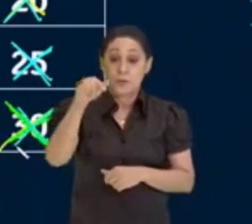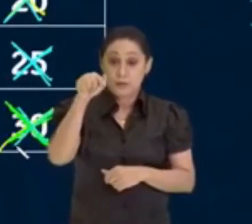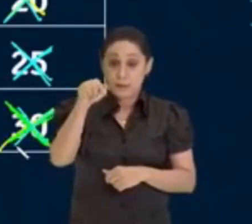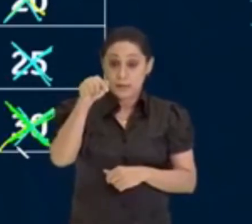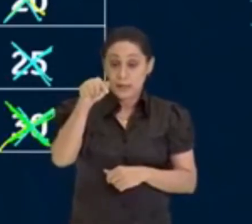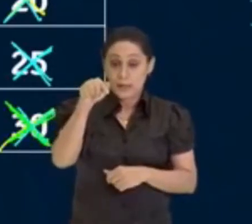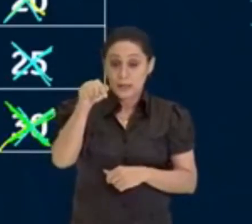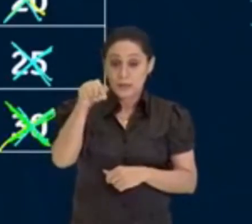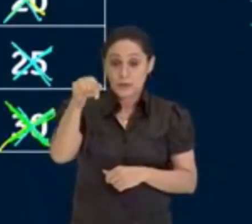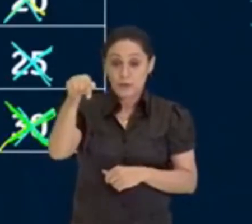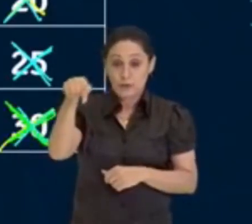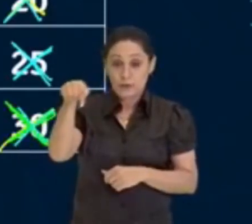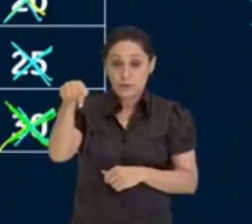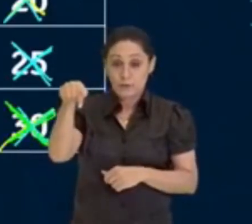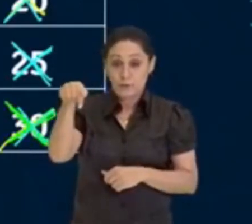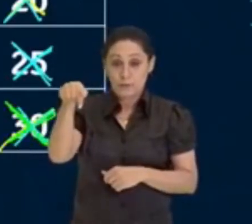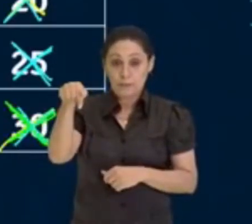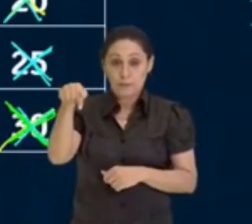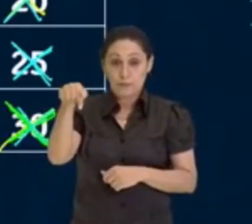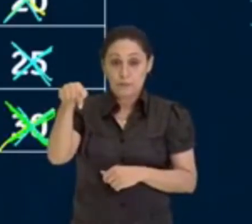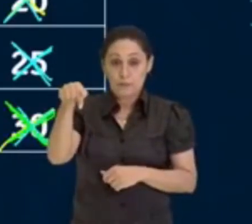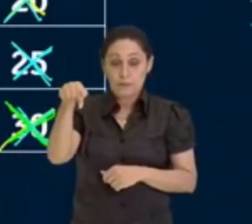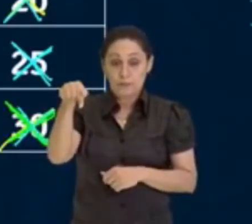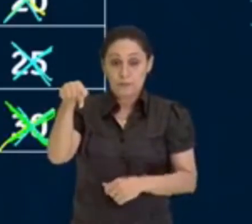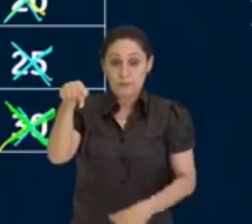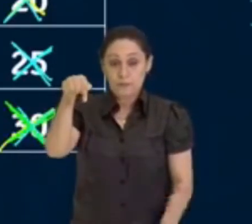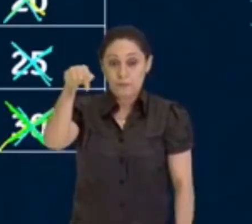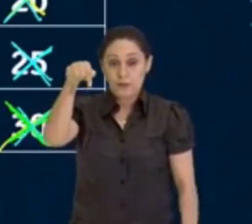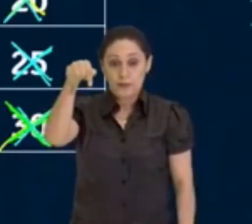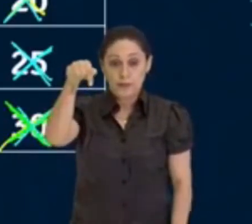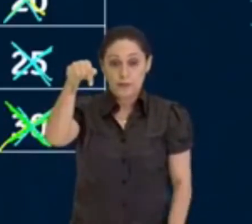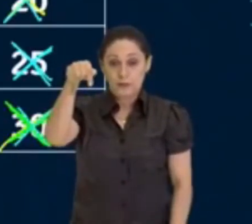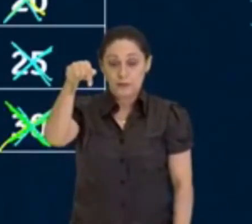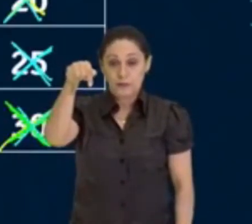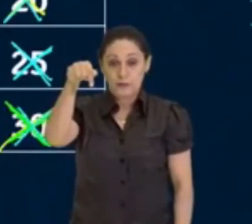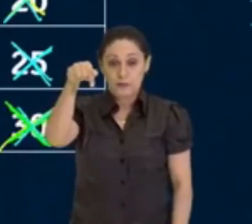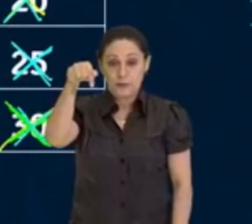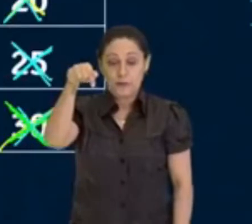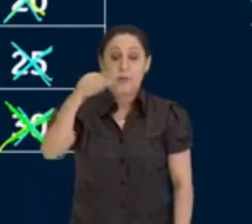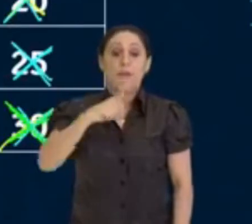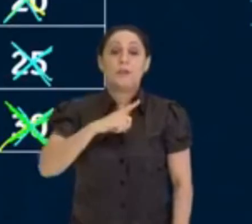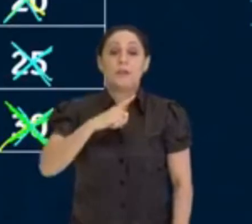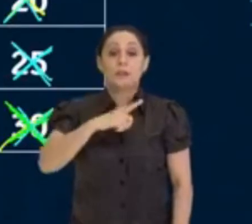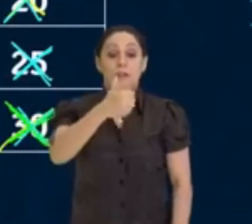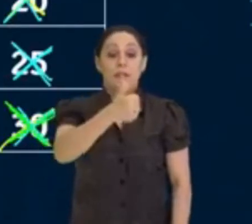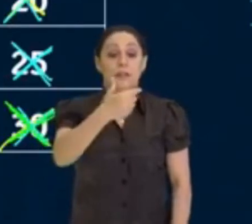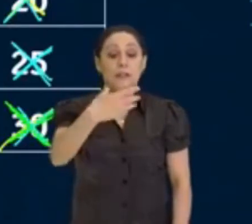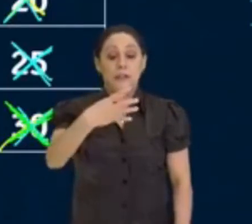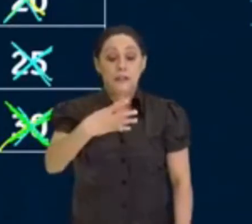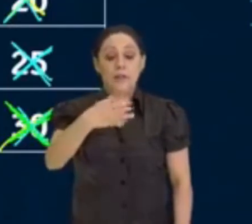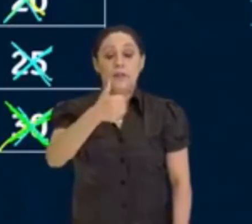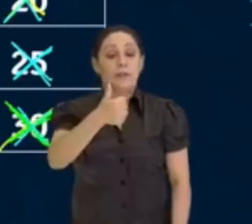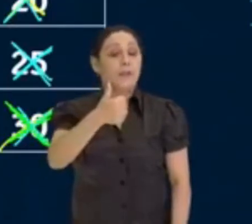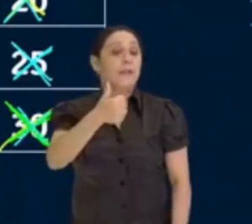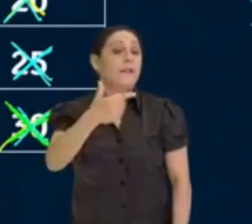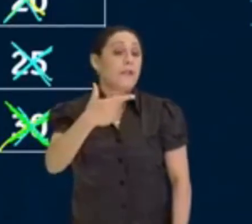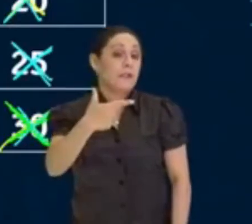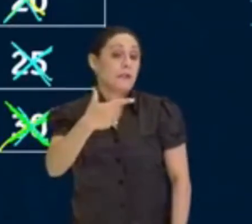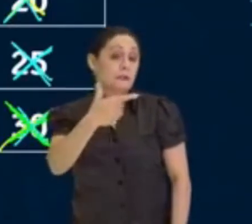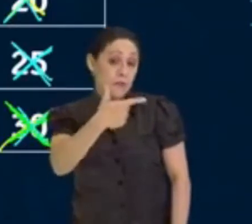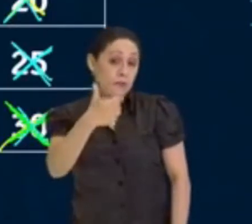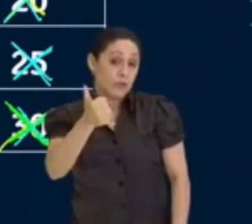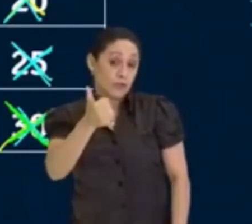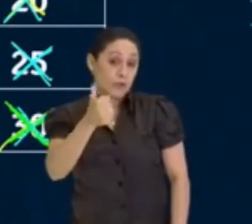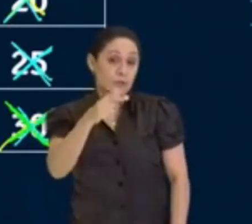o próximo que eu tenho aqui, ó. 7. Só que de 7 eu tenho 7, 14, 21. Se você for